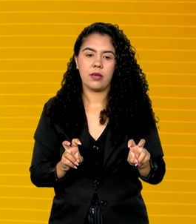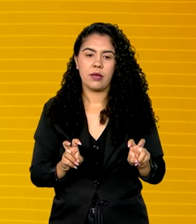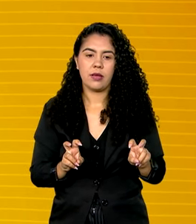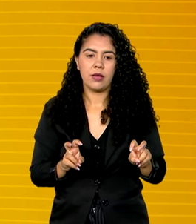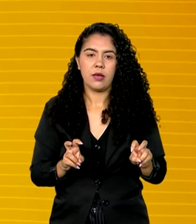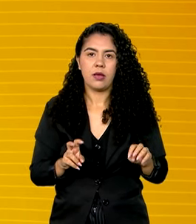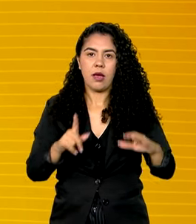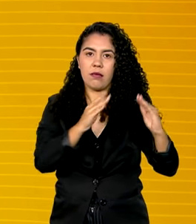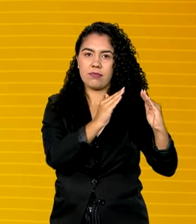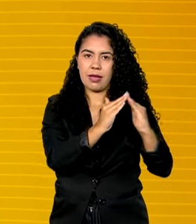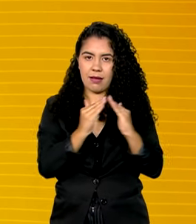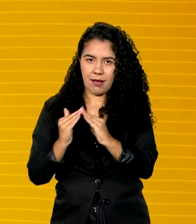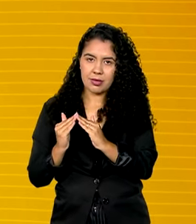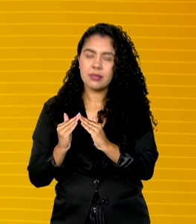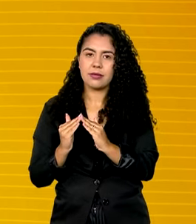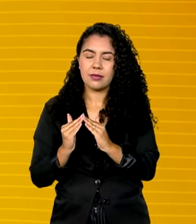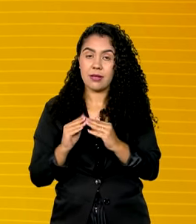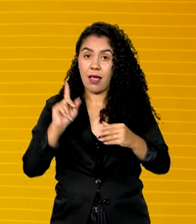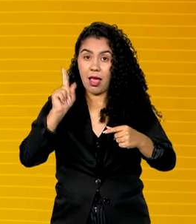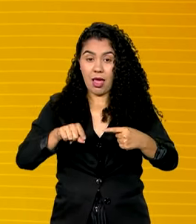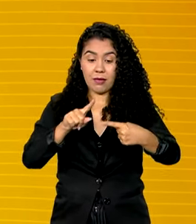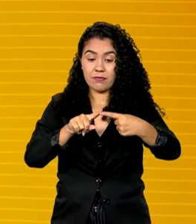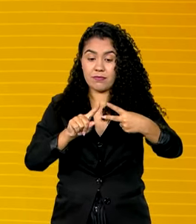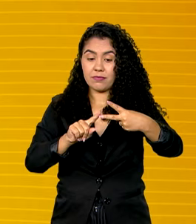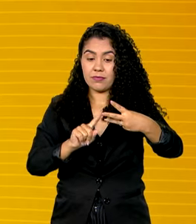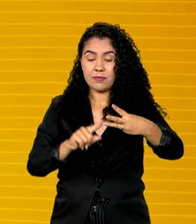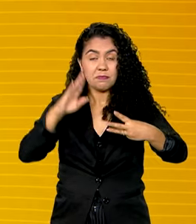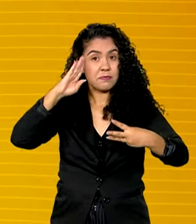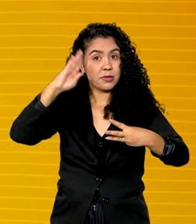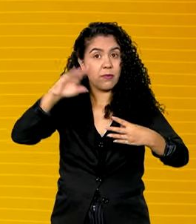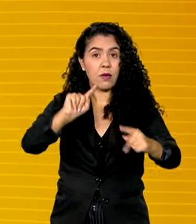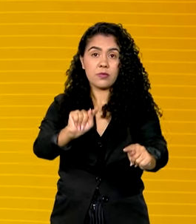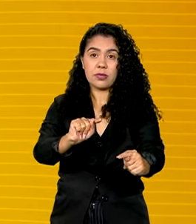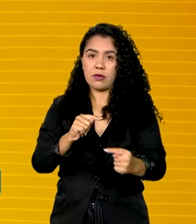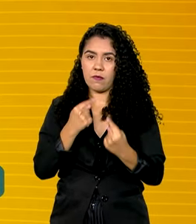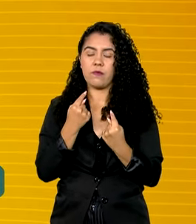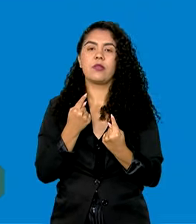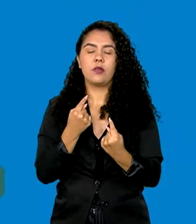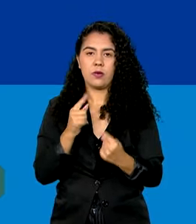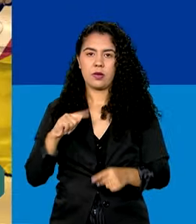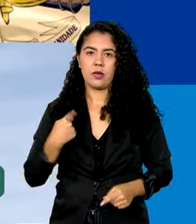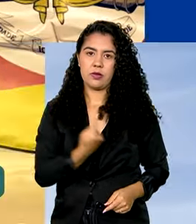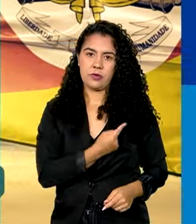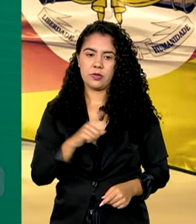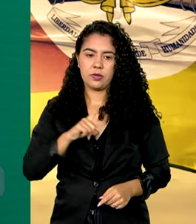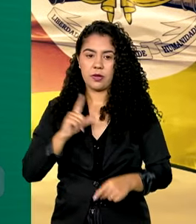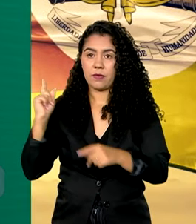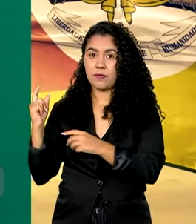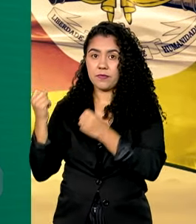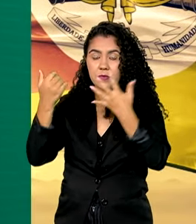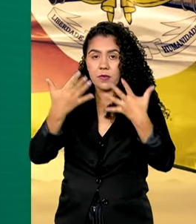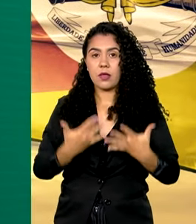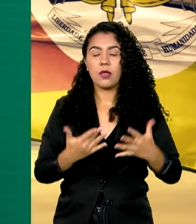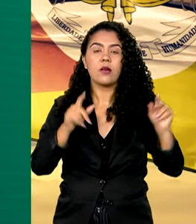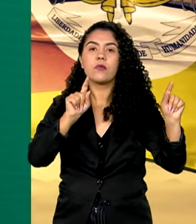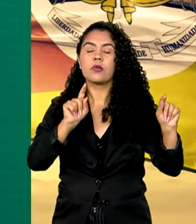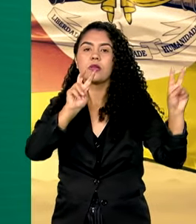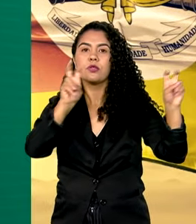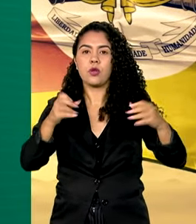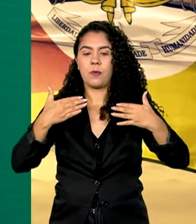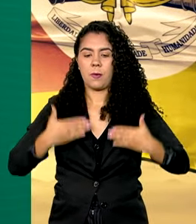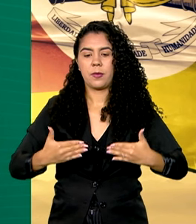habitação. Esses são os três desafios principais que a gente tem. O Ministério dos Transportes